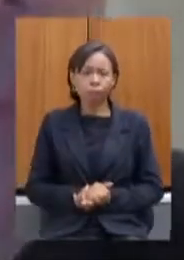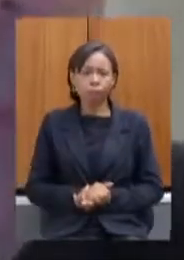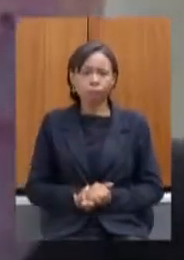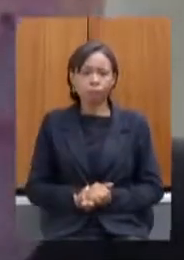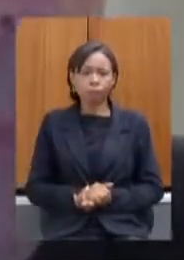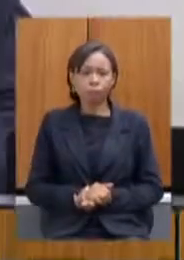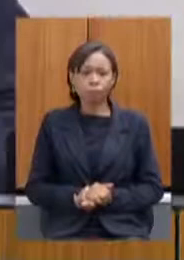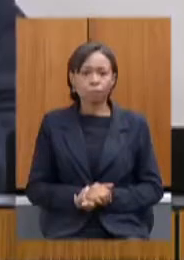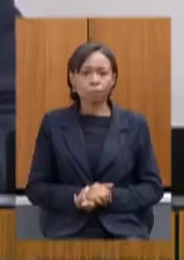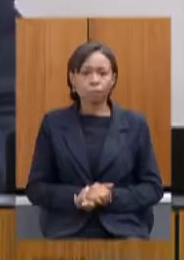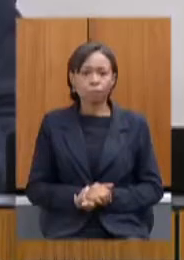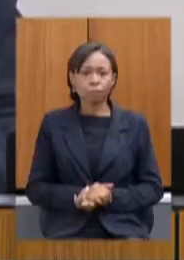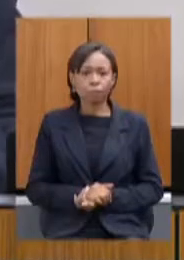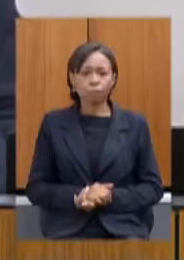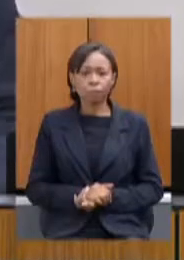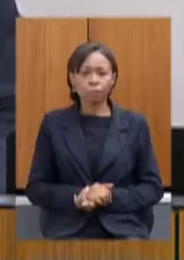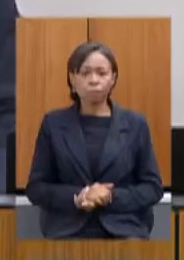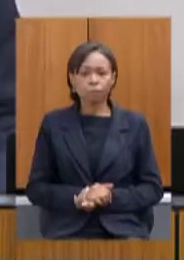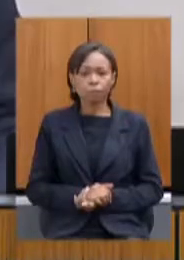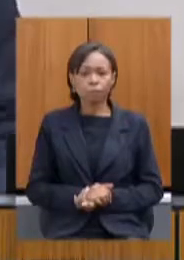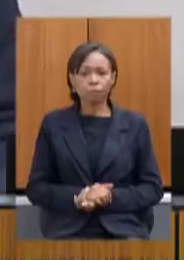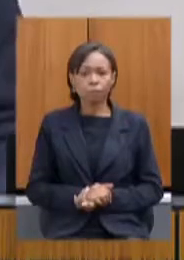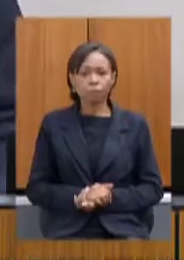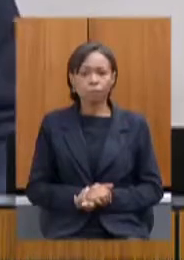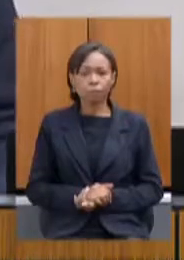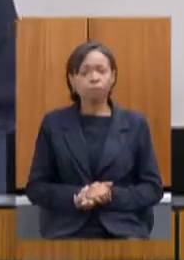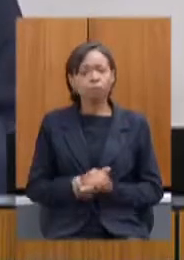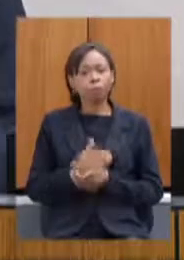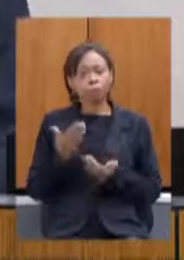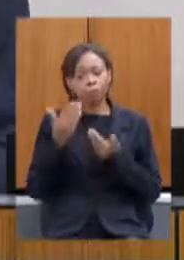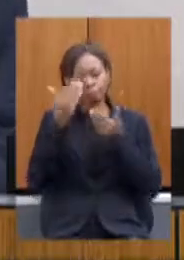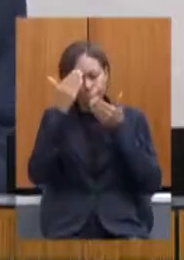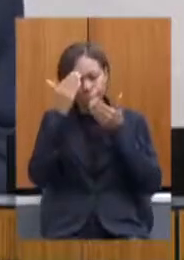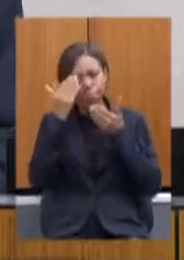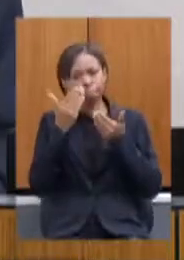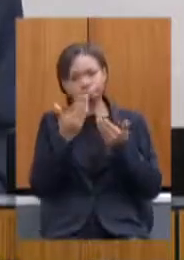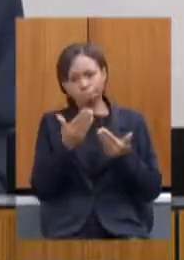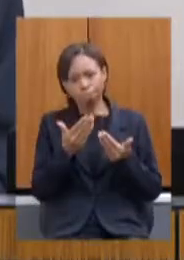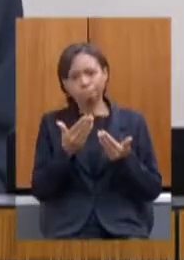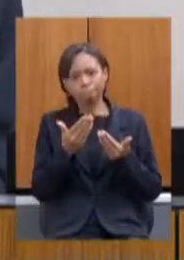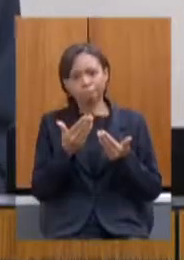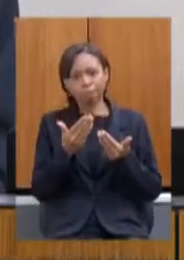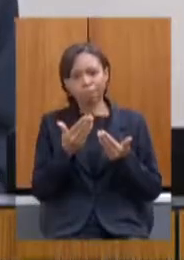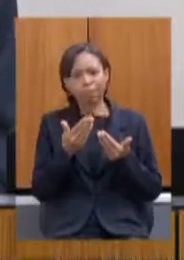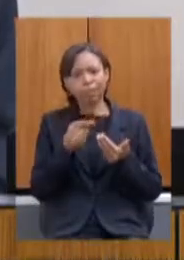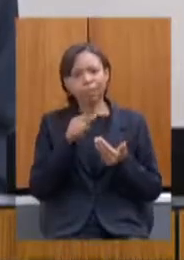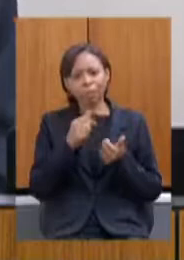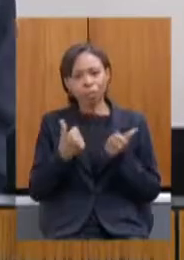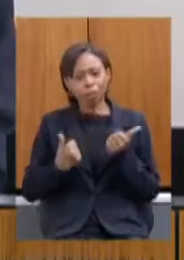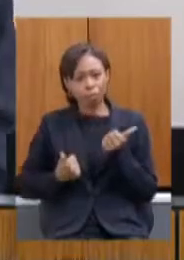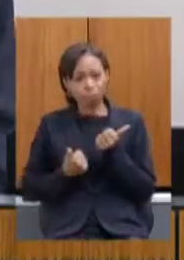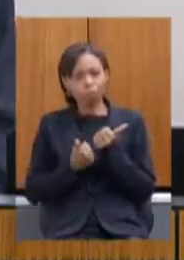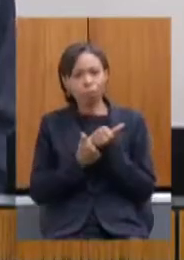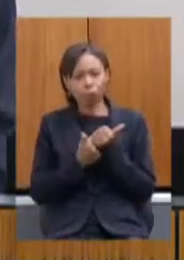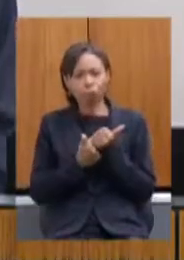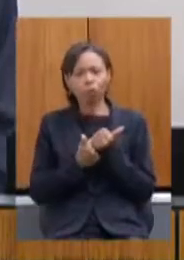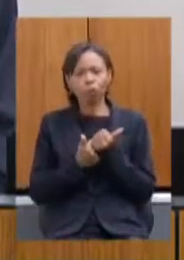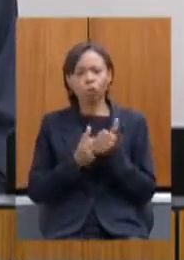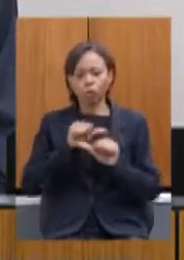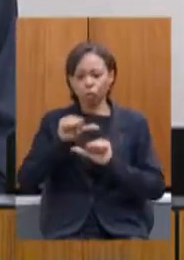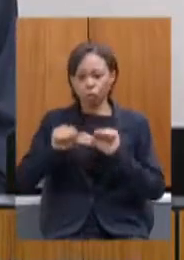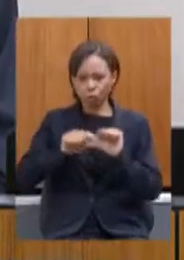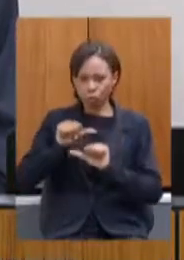bem eu lhe agradeço inclusive por ter esse apoio da gente colocar as emendas